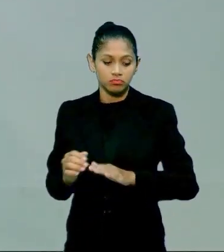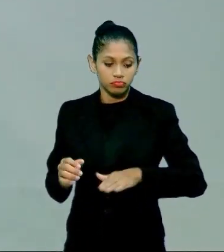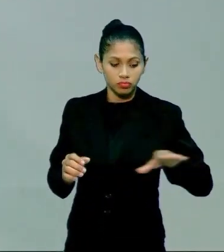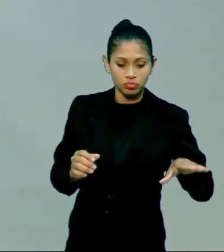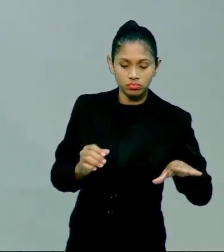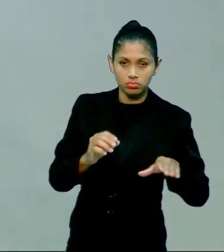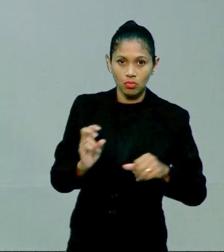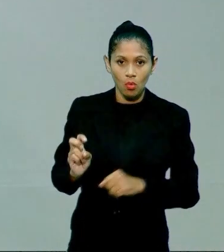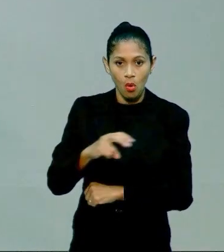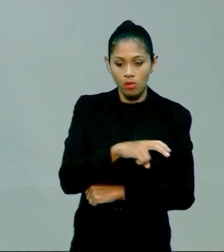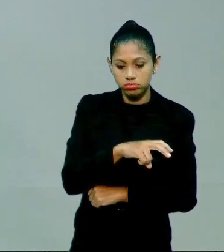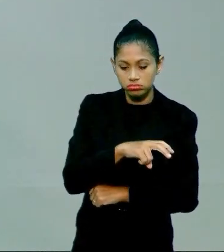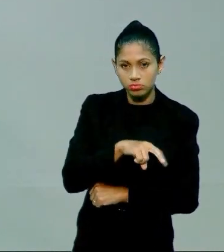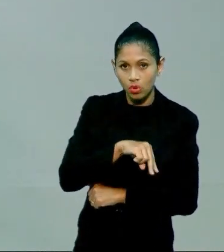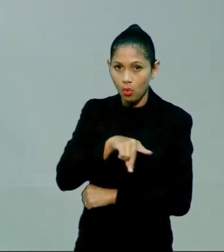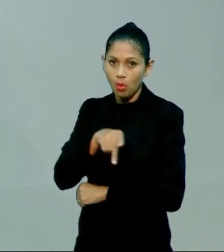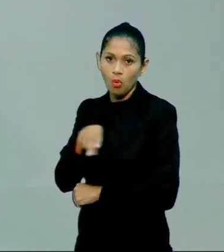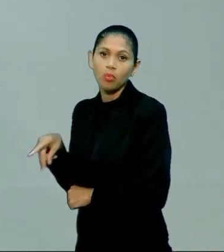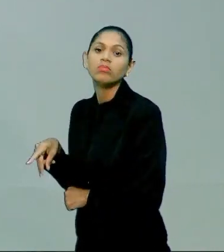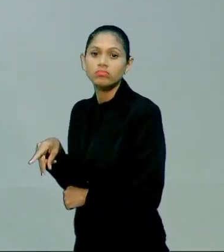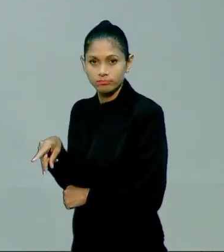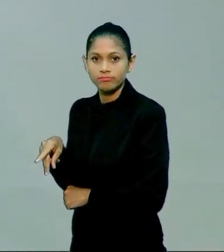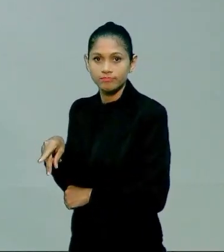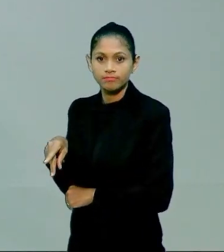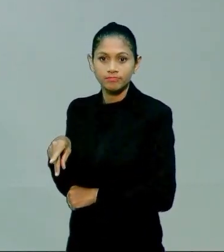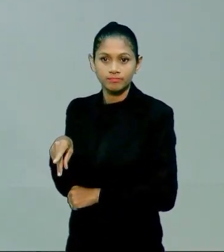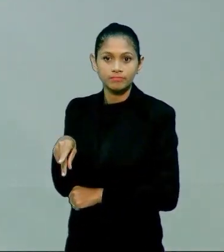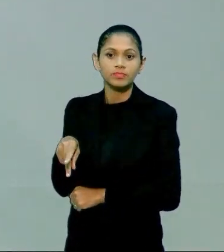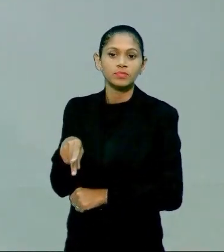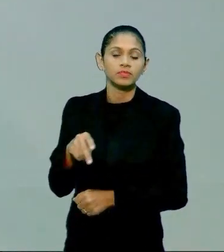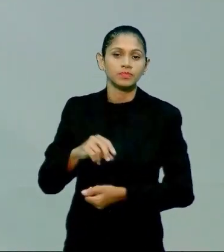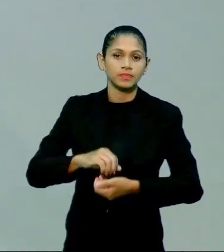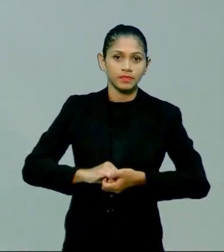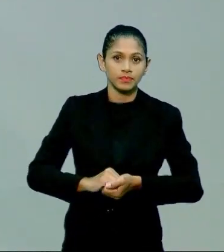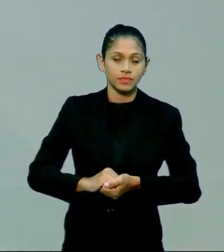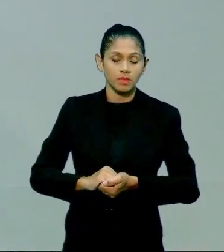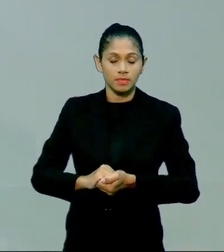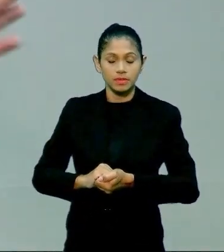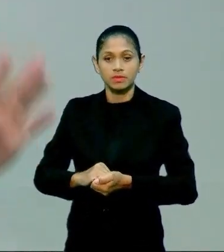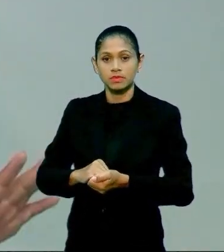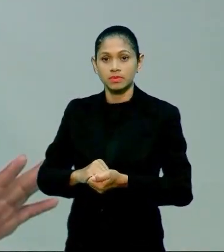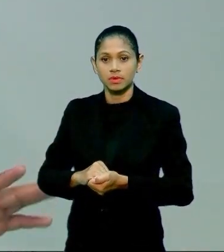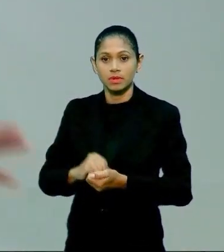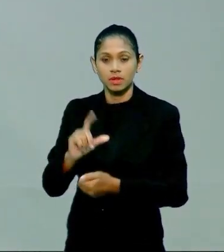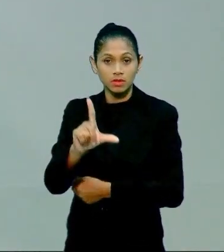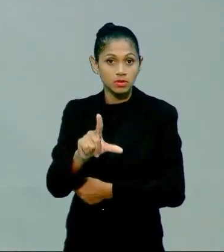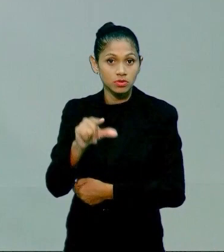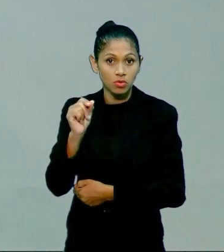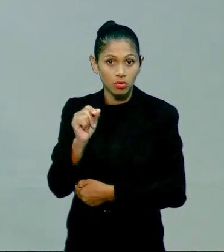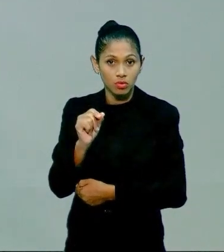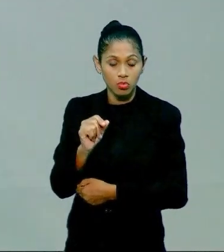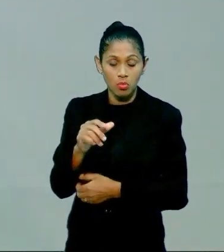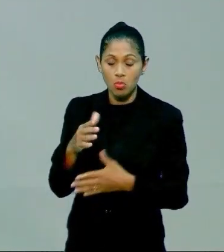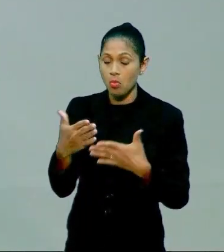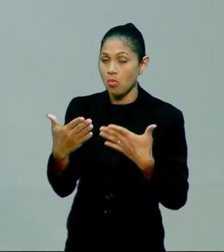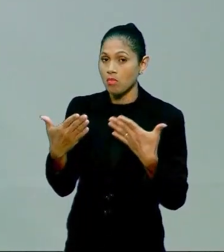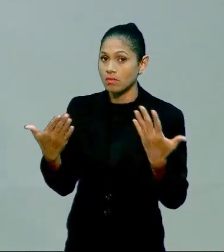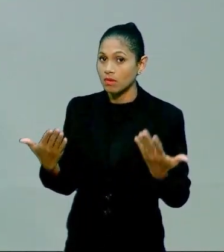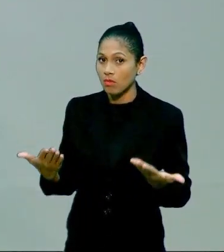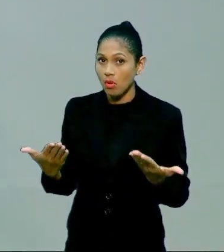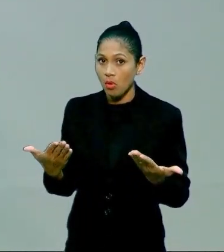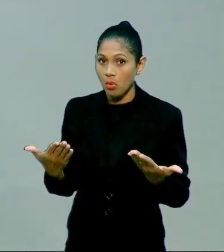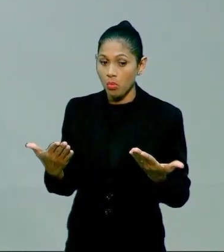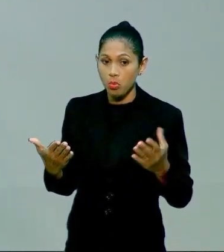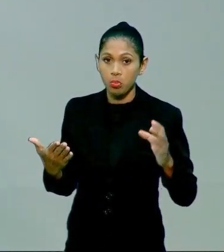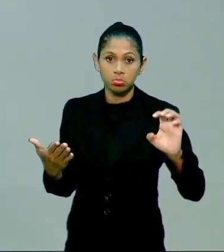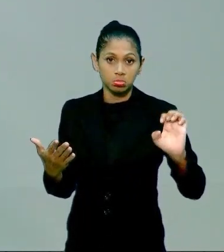preferia ir para a terra e morrer sendo escravizado ou ir para o mar morrer e ser jogado lá então vejo que em uma